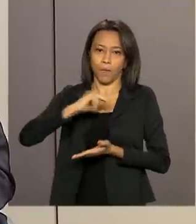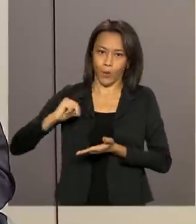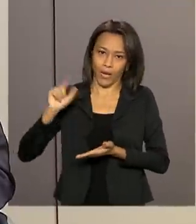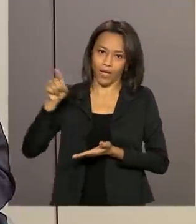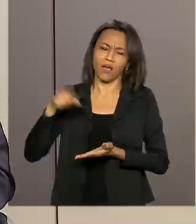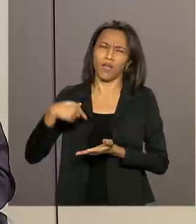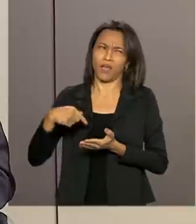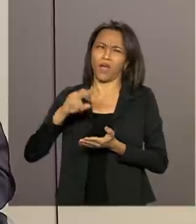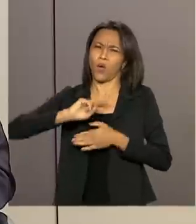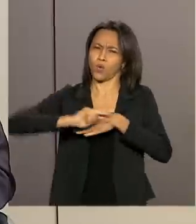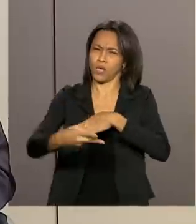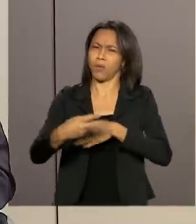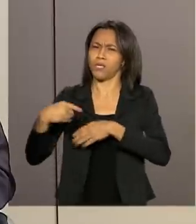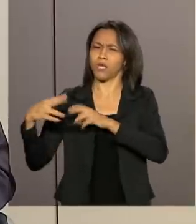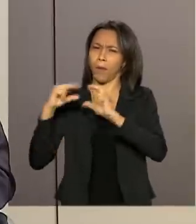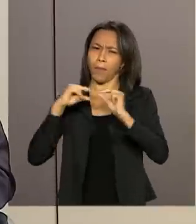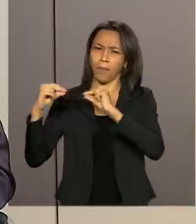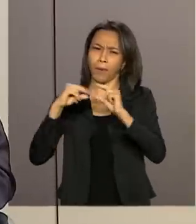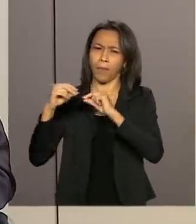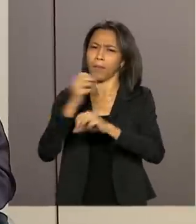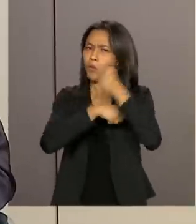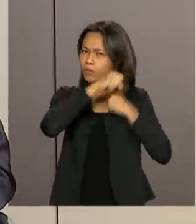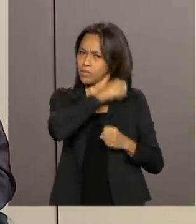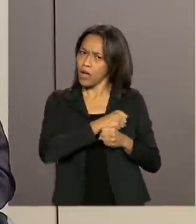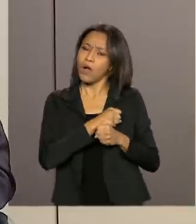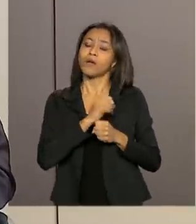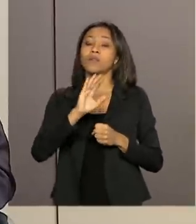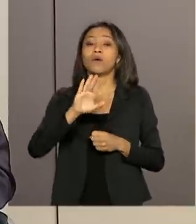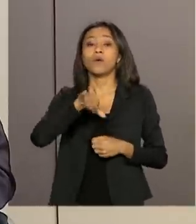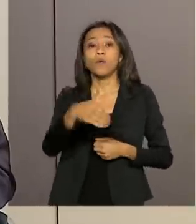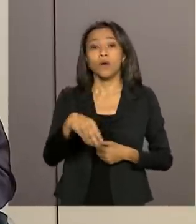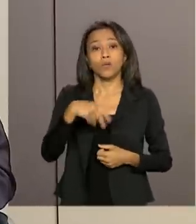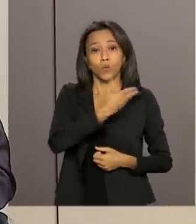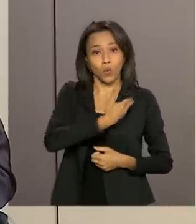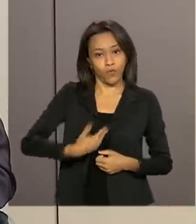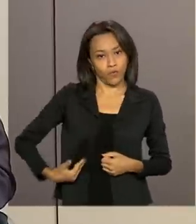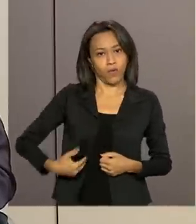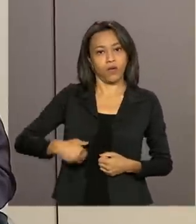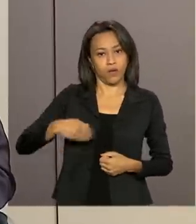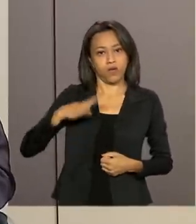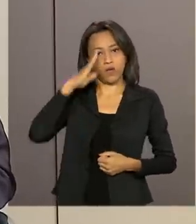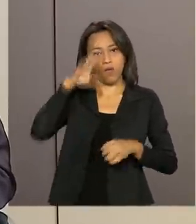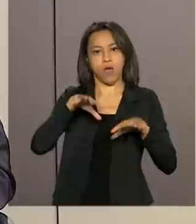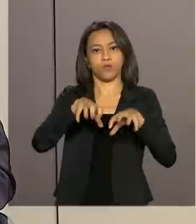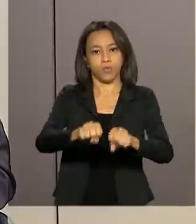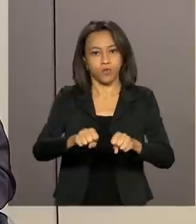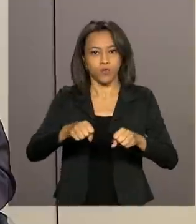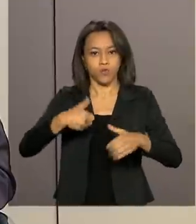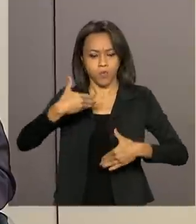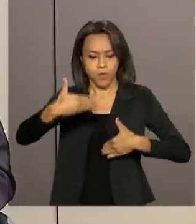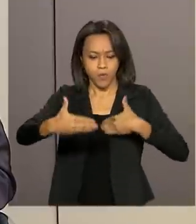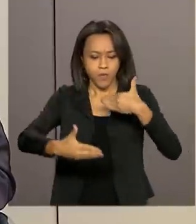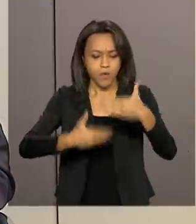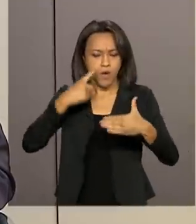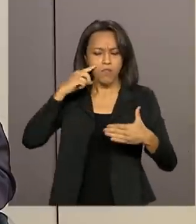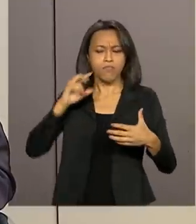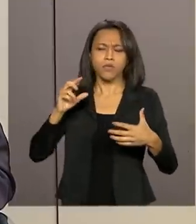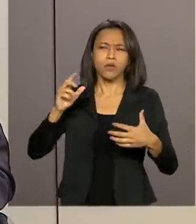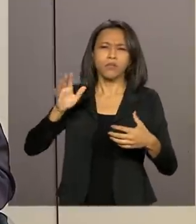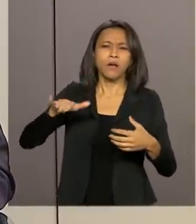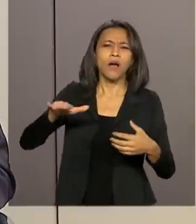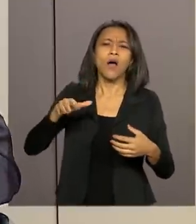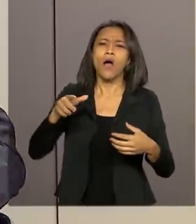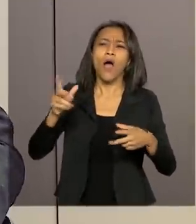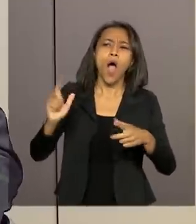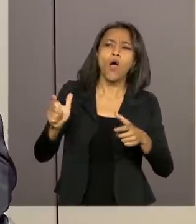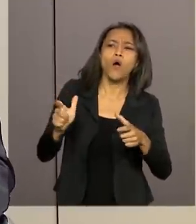ocorridas no ano passado, até porque, quando o nosso governo assumiu, se resolveu observar onde tinham sido